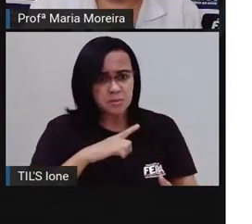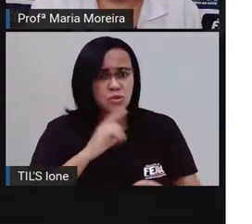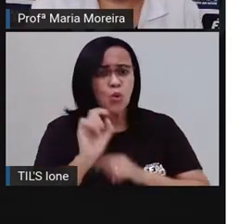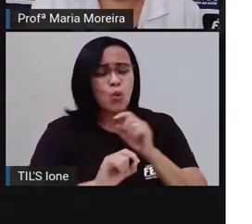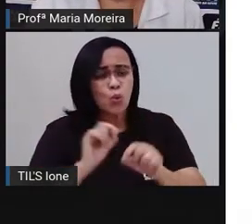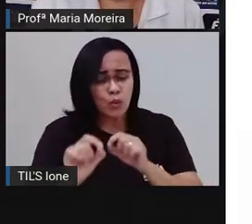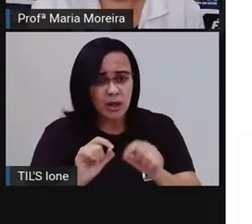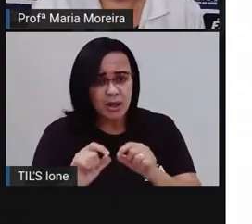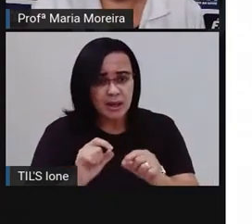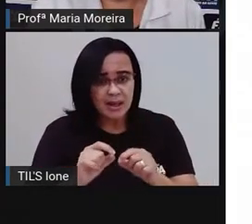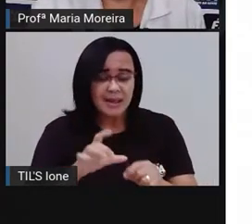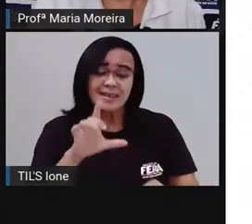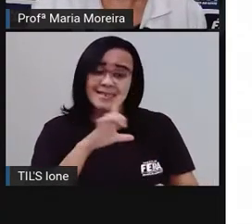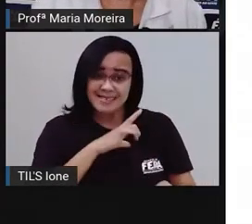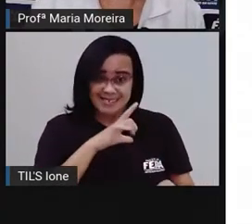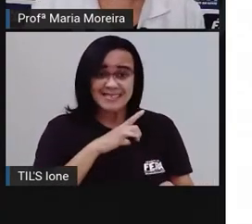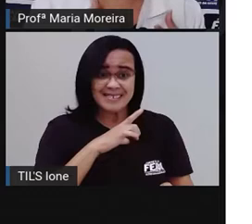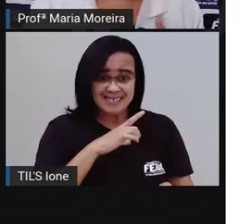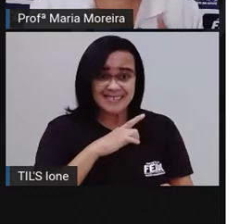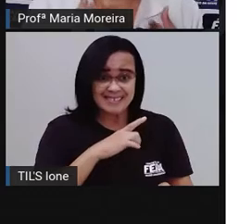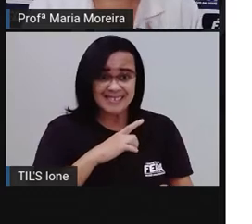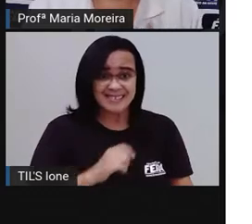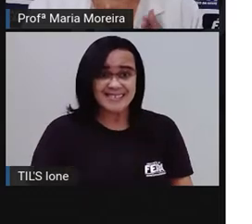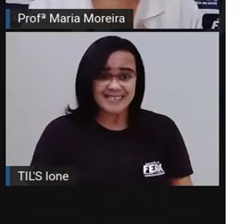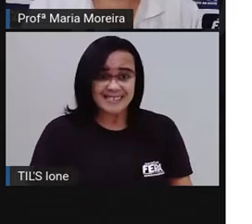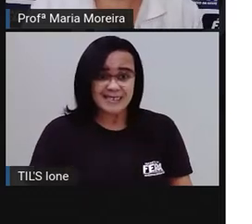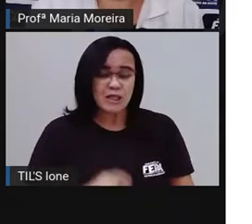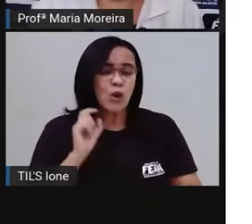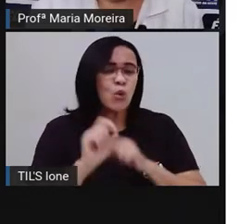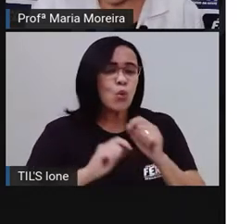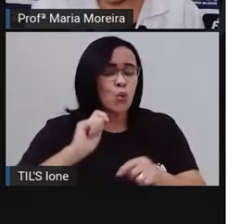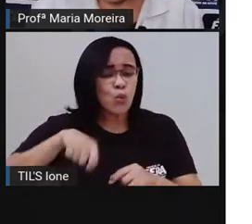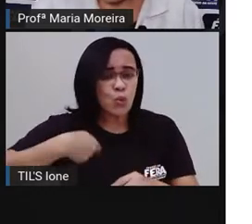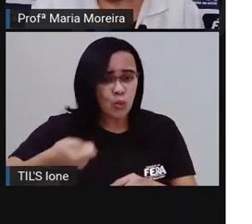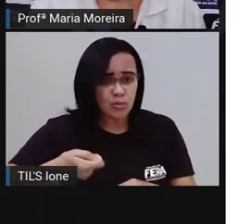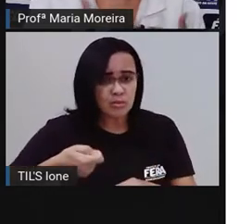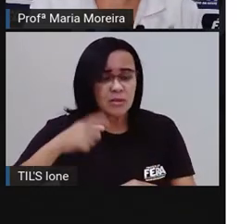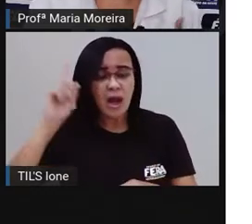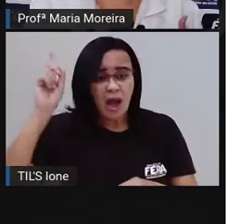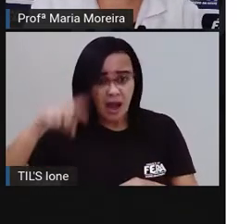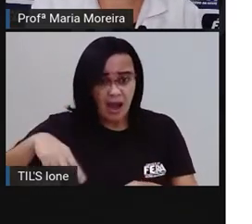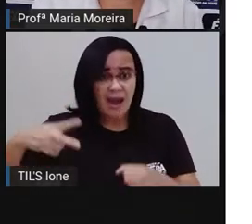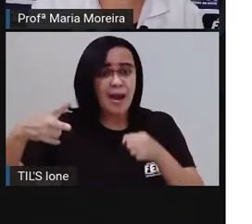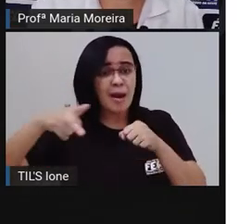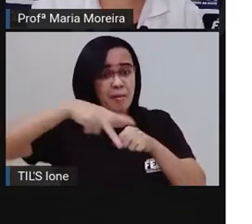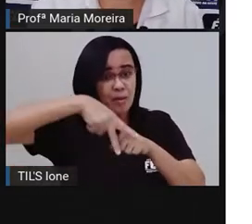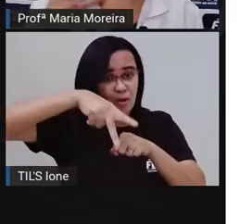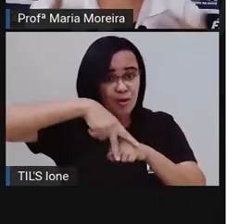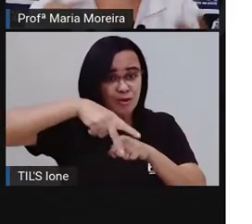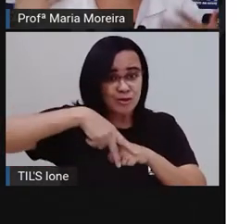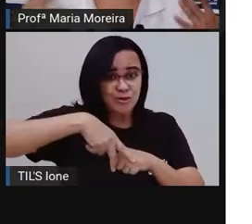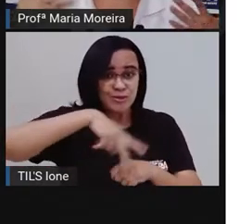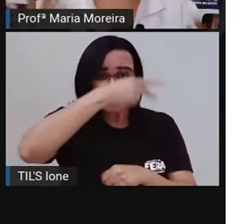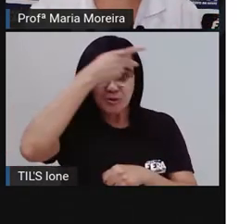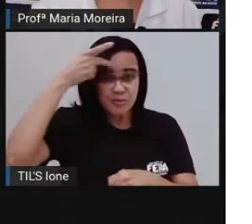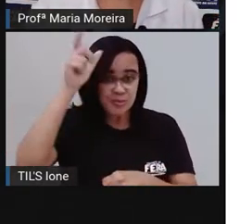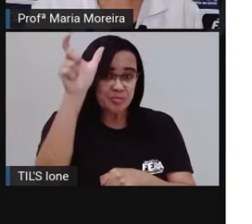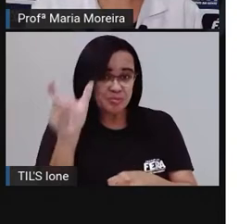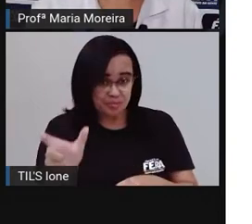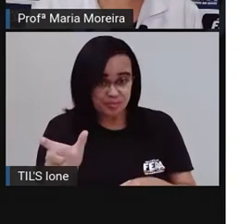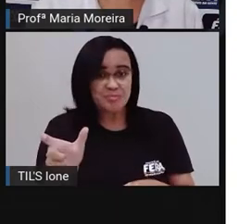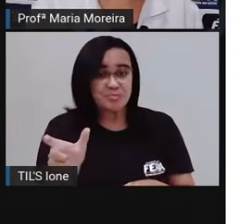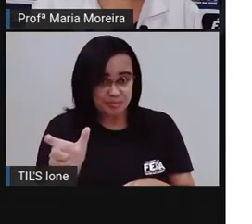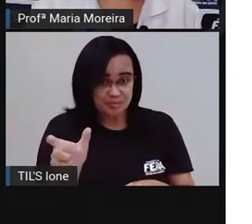estava lá no início do nosso material. São pronomes pessoais. E aqui, na nossa aula de hoje, vamos aprender aí